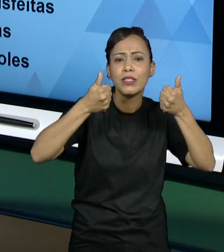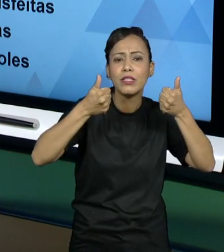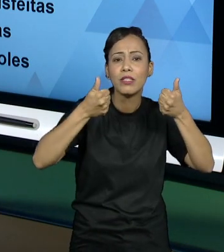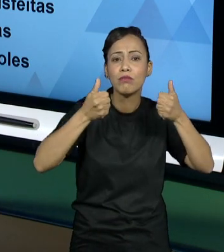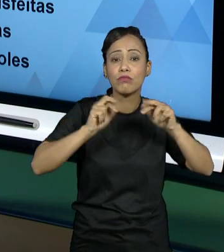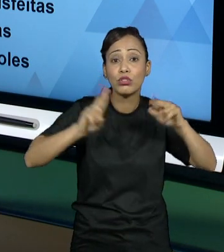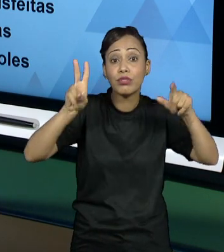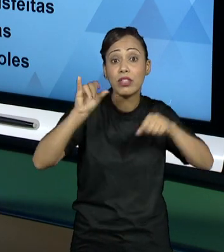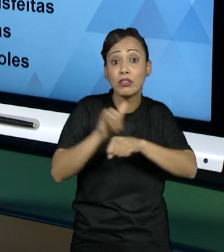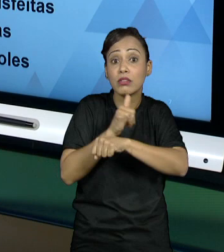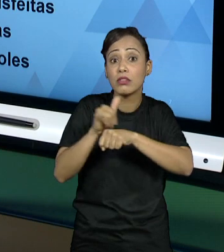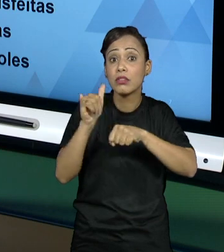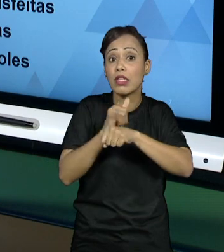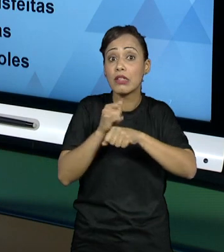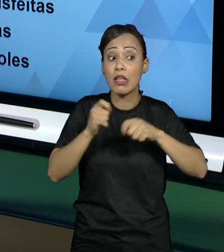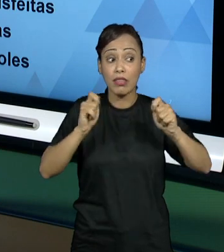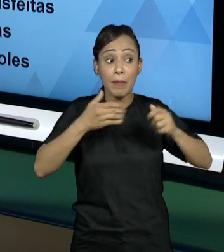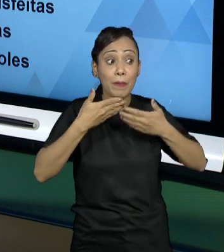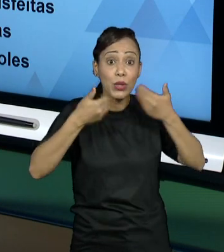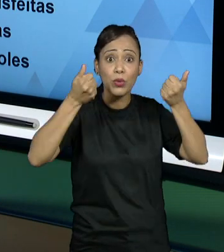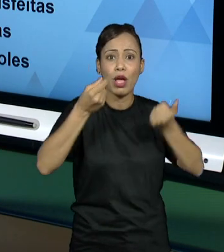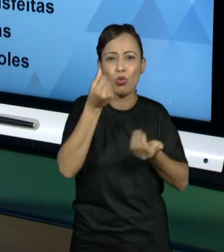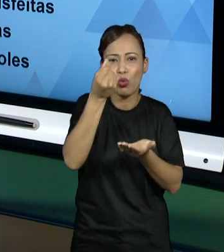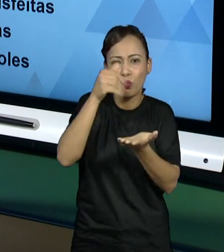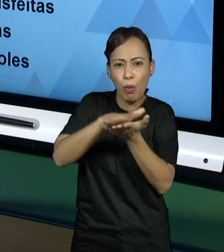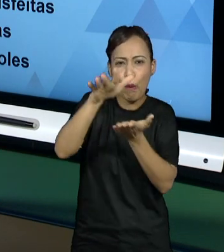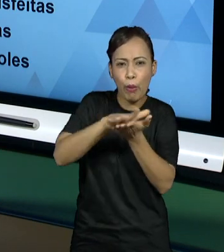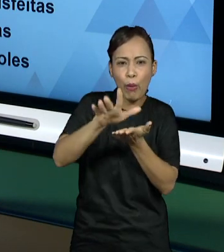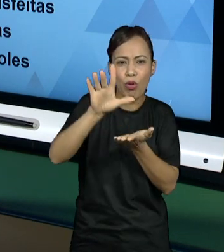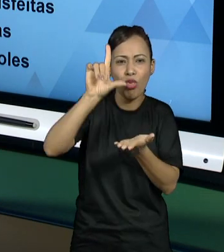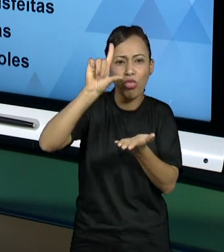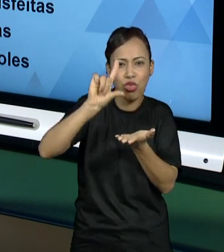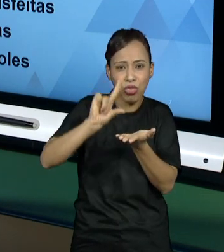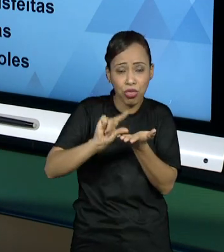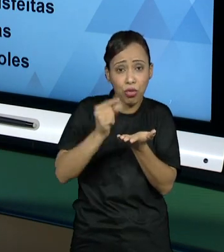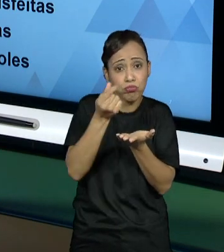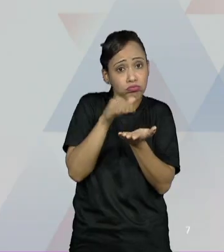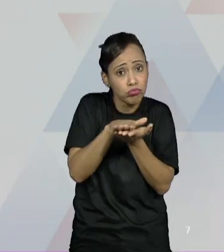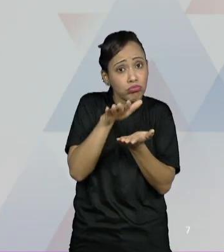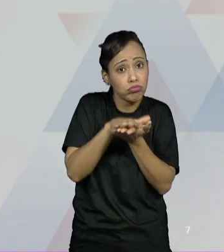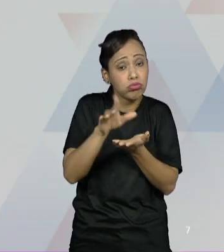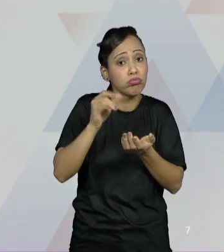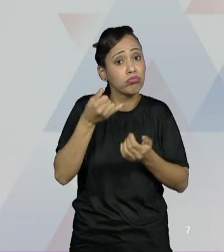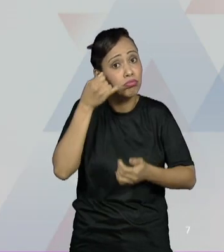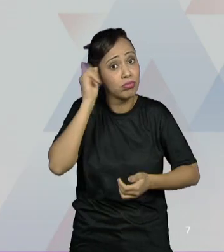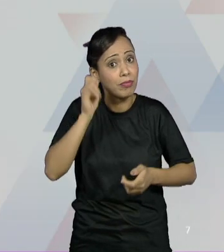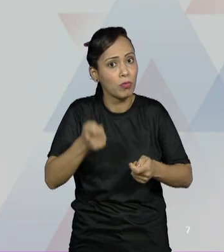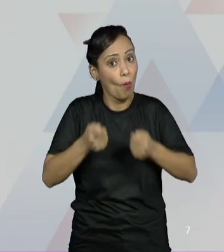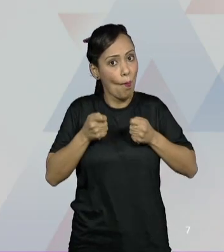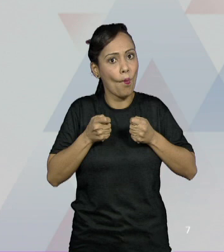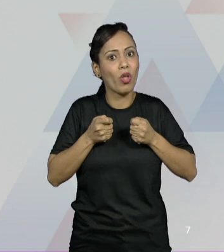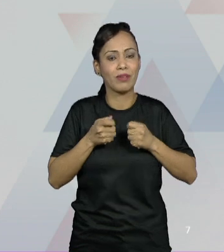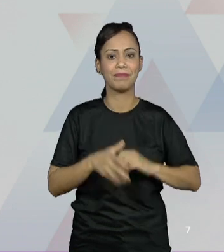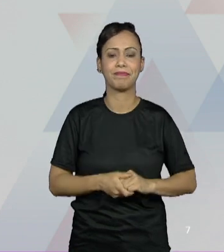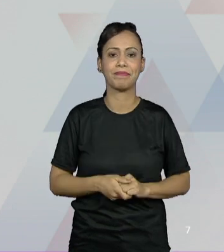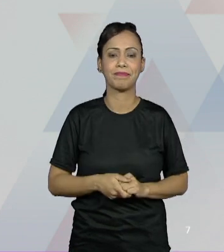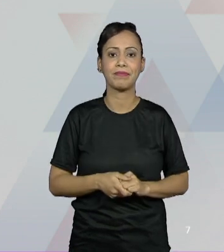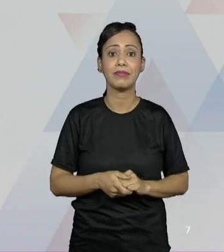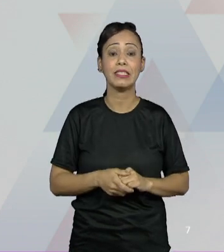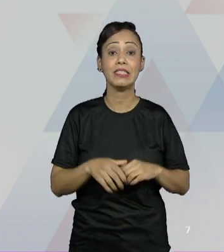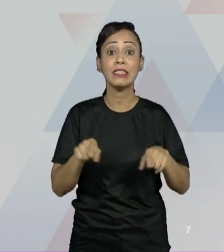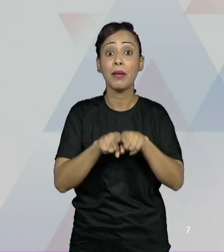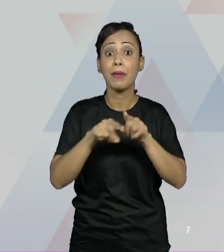produtividade, para reduzir custos? Uma outra sugestão é a adaptação de novas